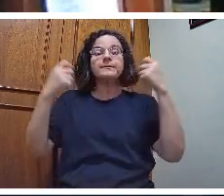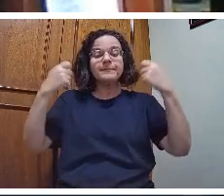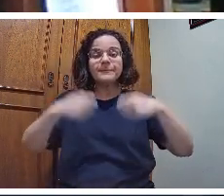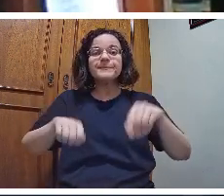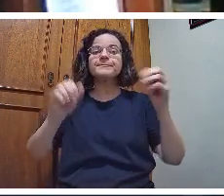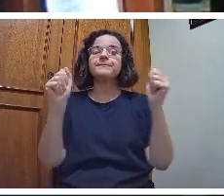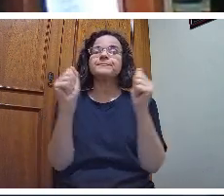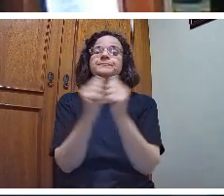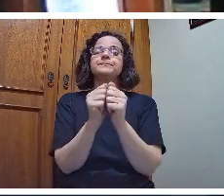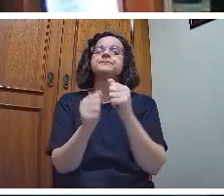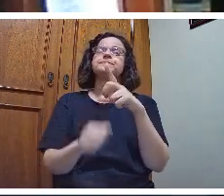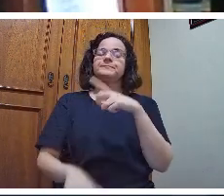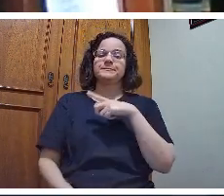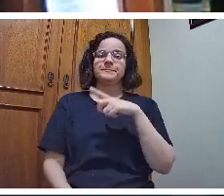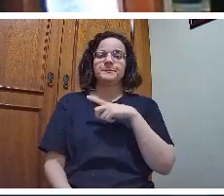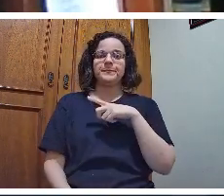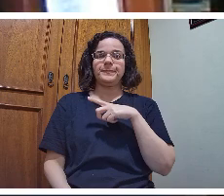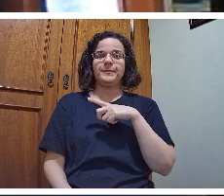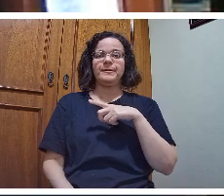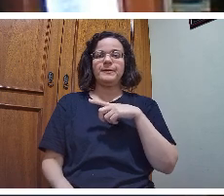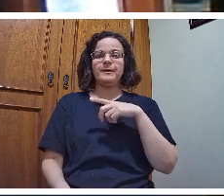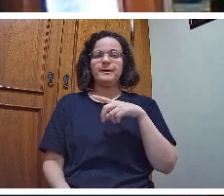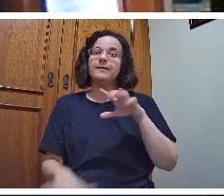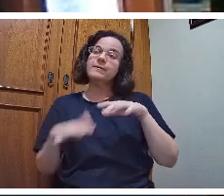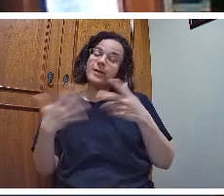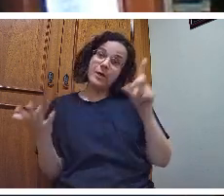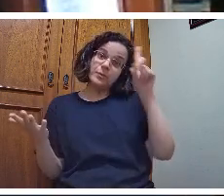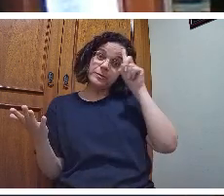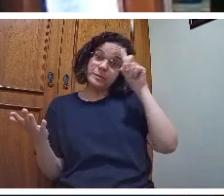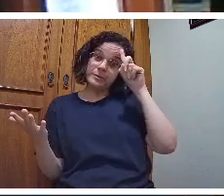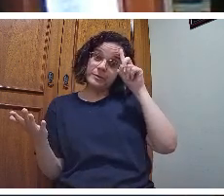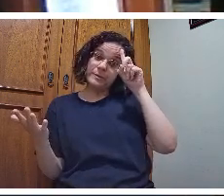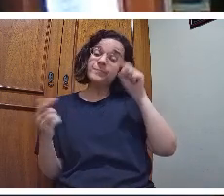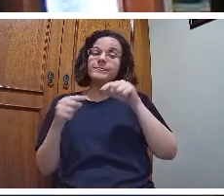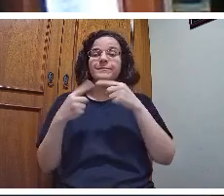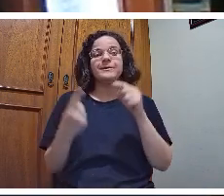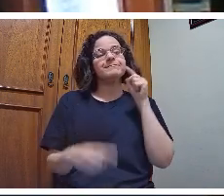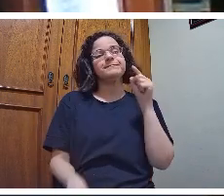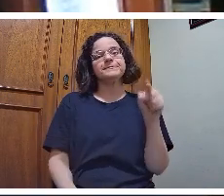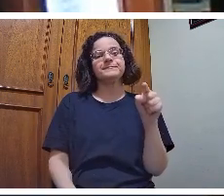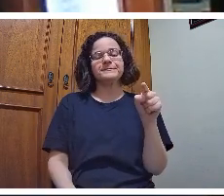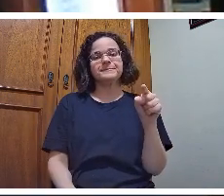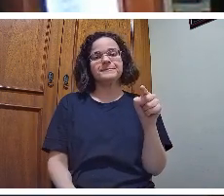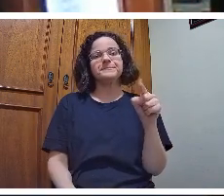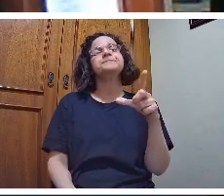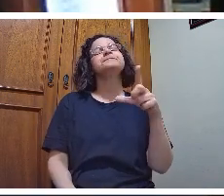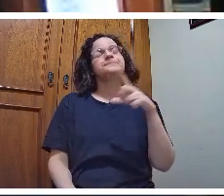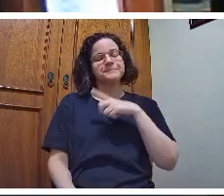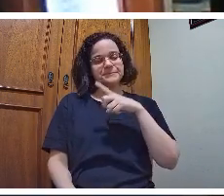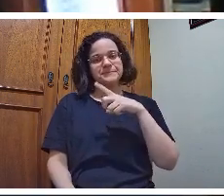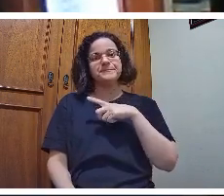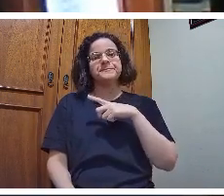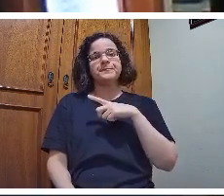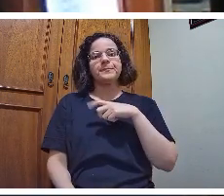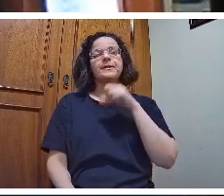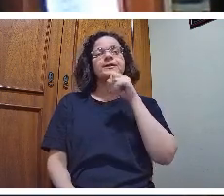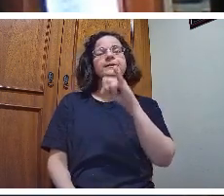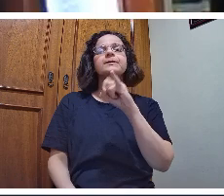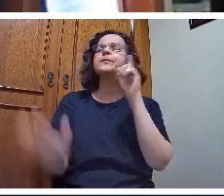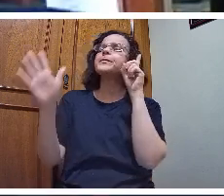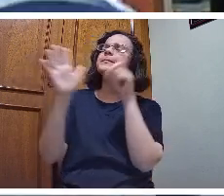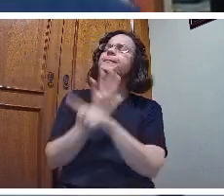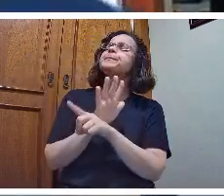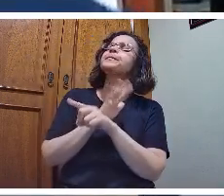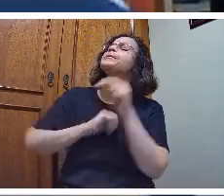estão presentes. Eu diria, são cotidianos, mas eles existem. Se eu